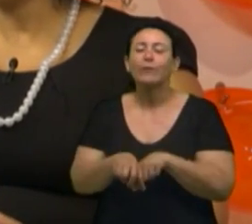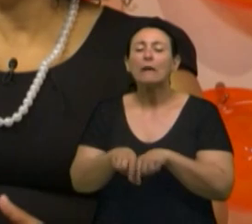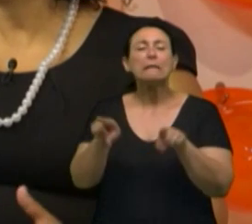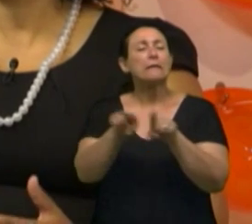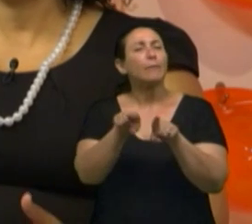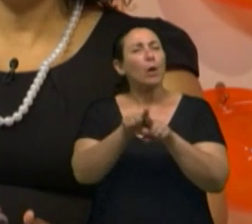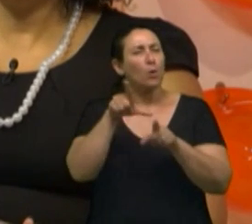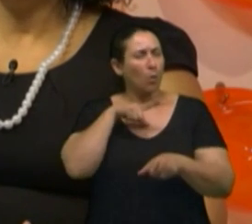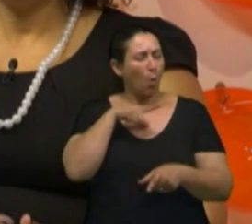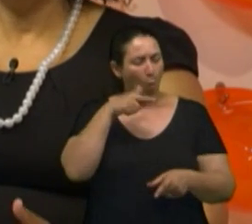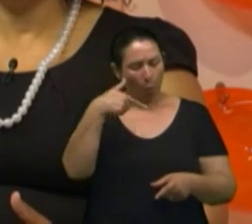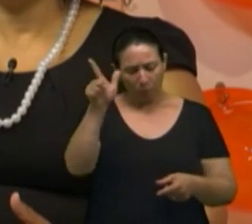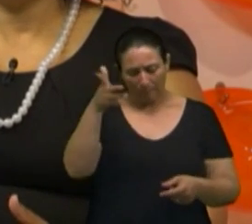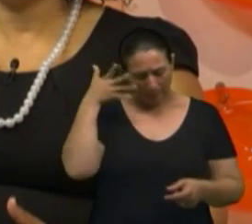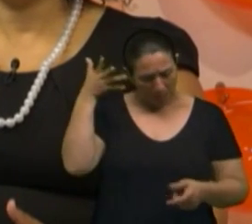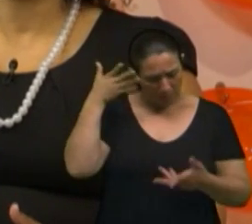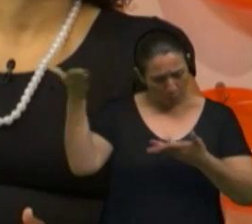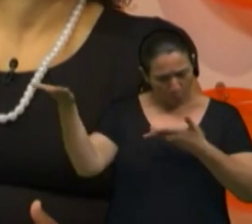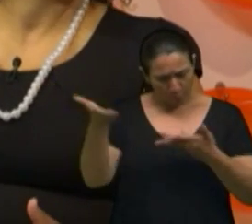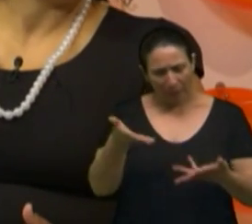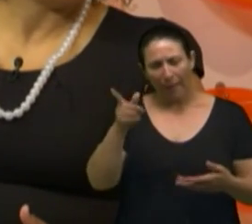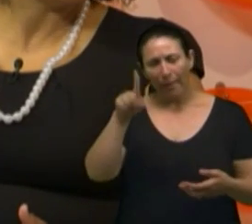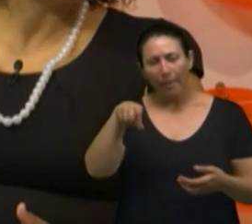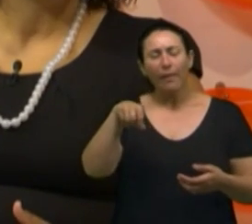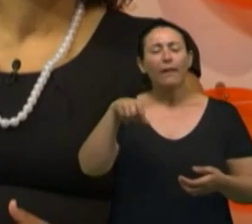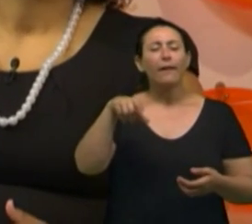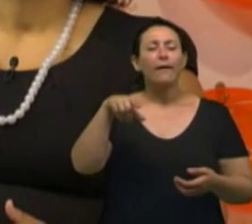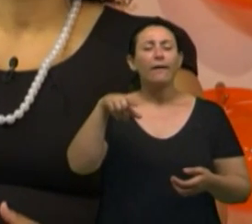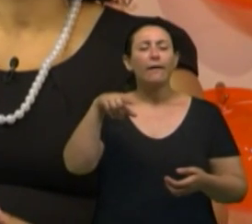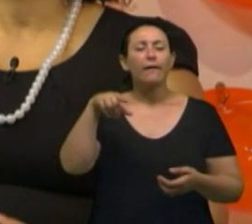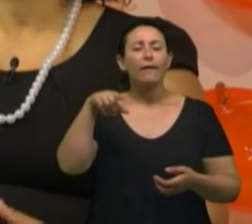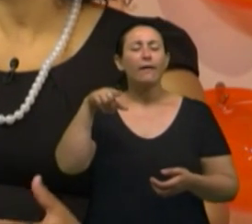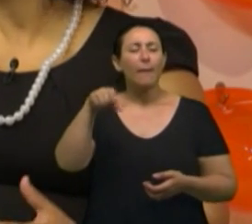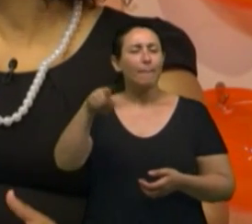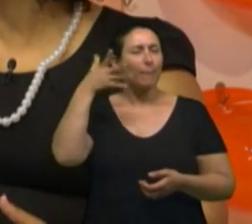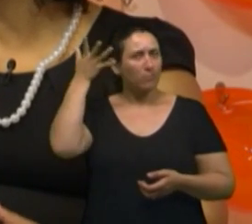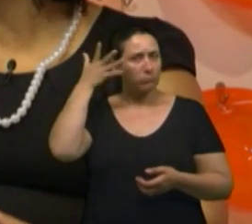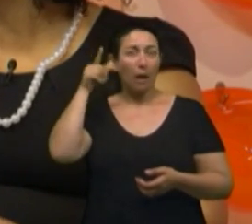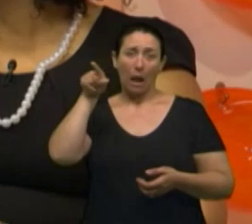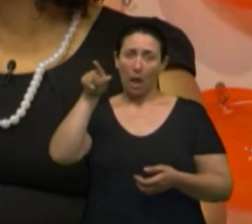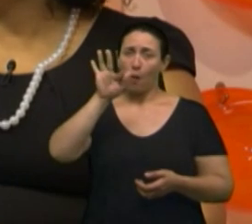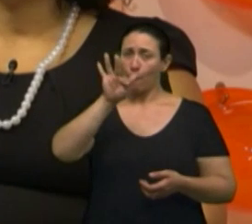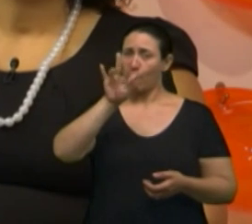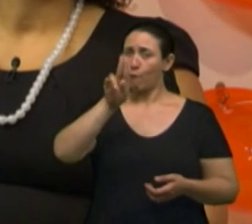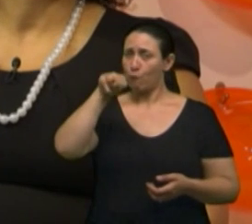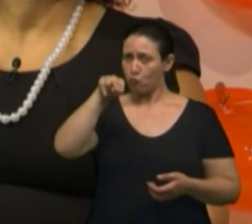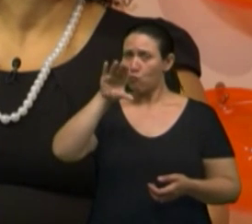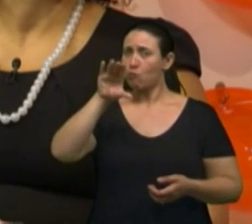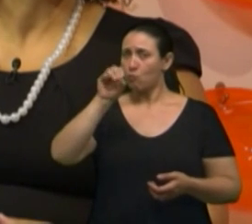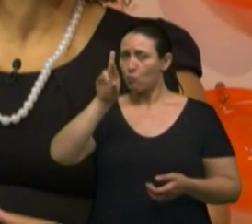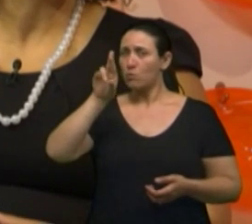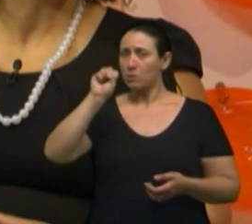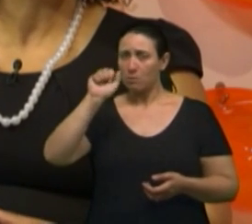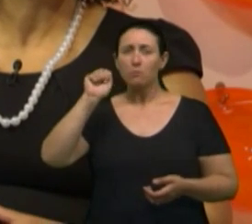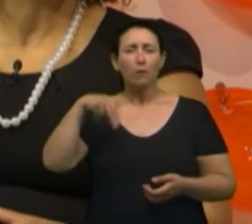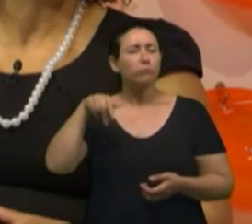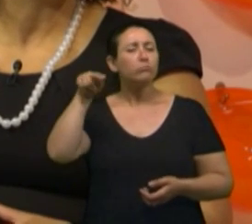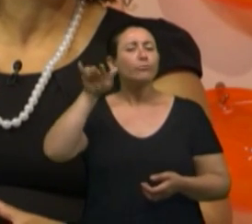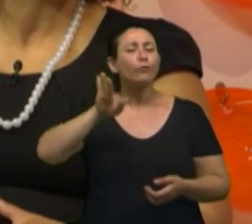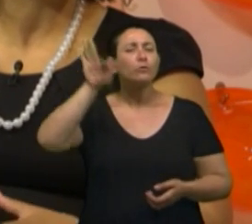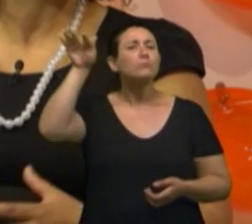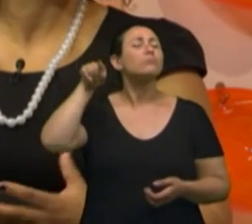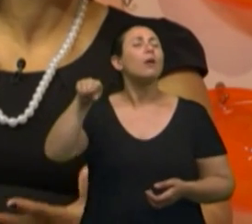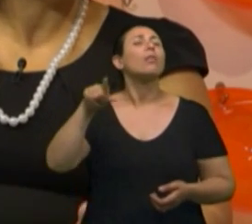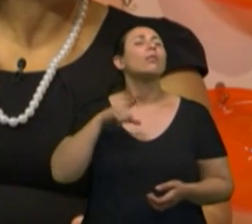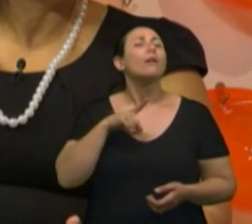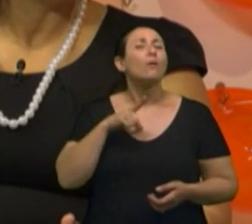palestra também que vem somar a essa, que é lá na Fundação Corsã, que tem todo um